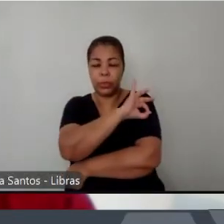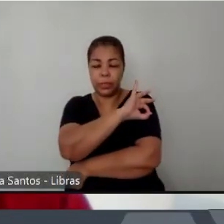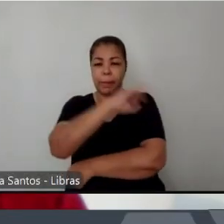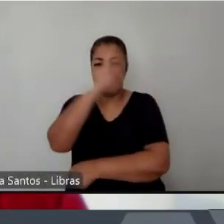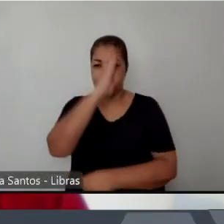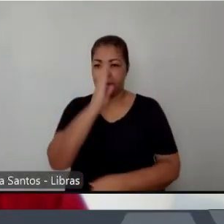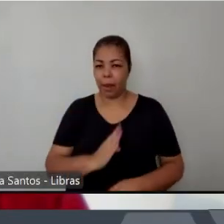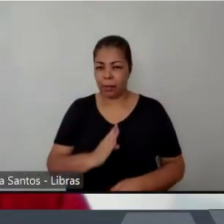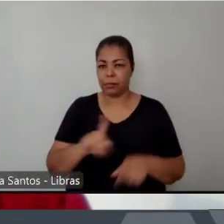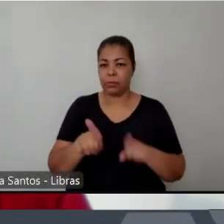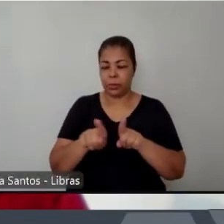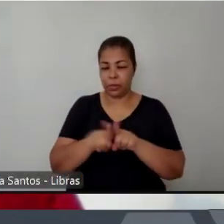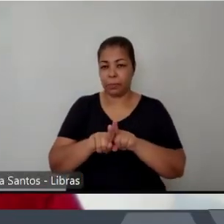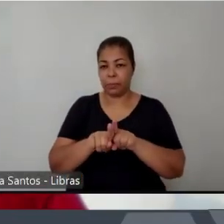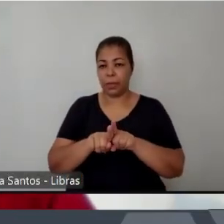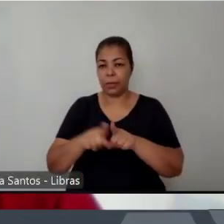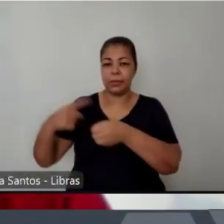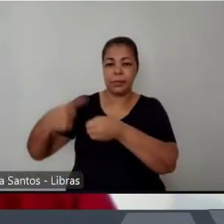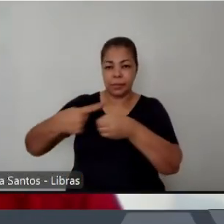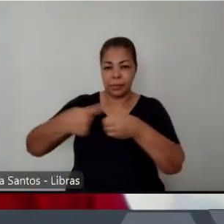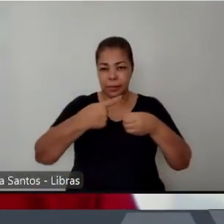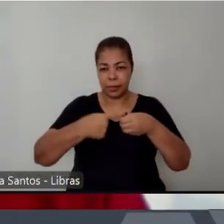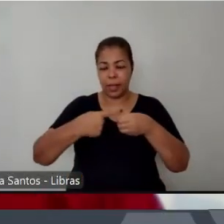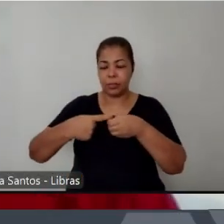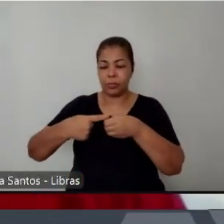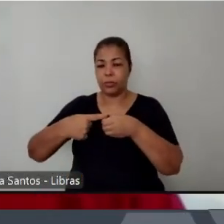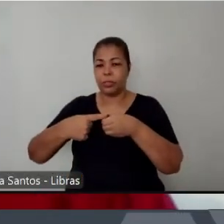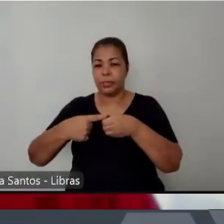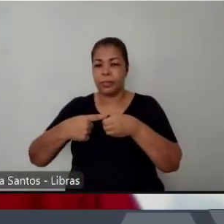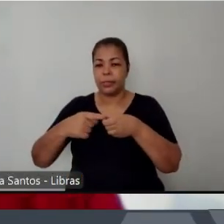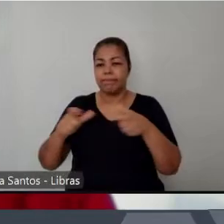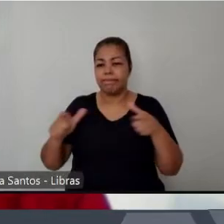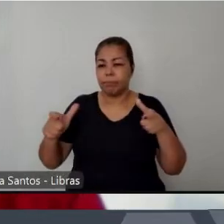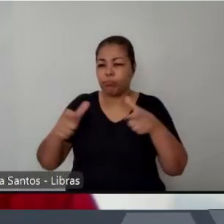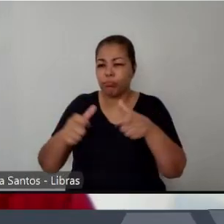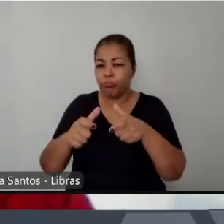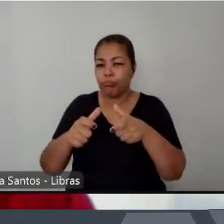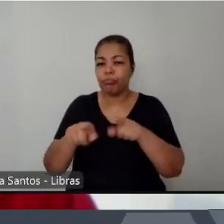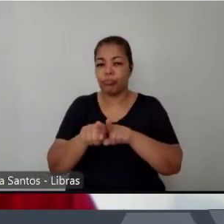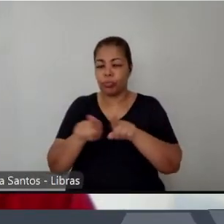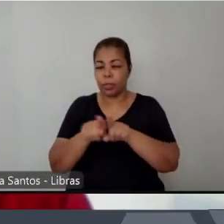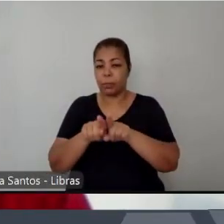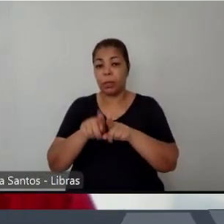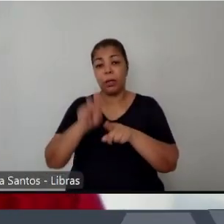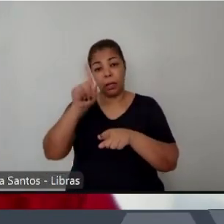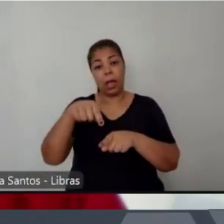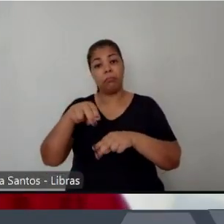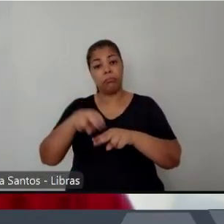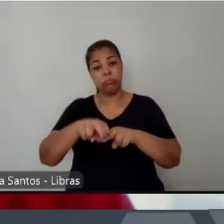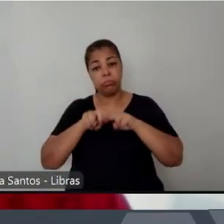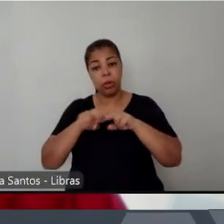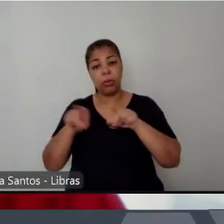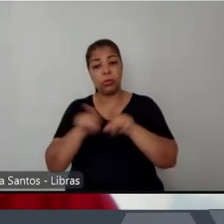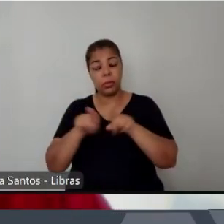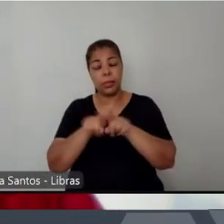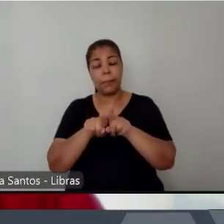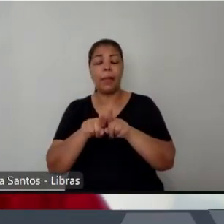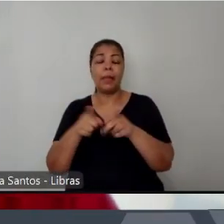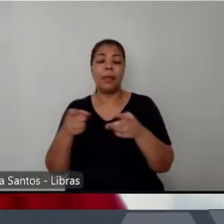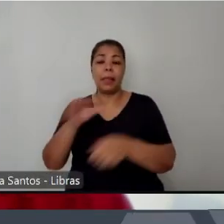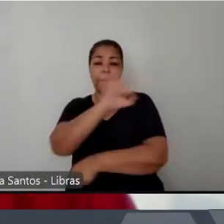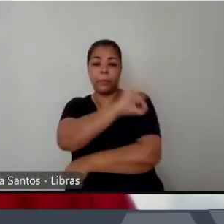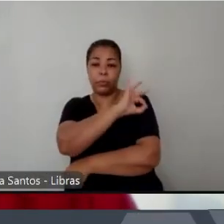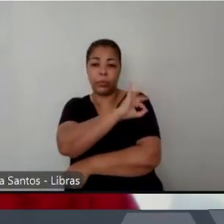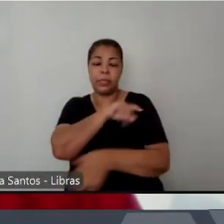eram estruturadas principalmente a partir da polícia civil e da polícia que investigava nas